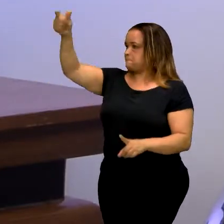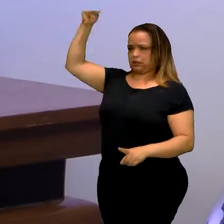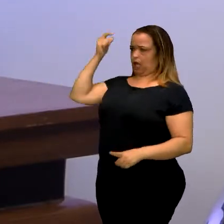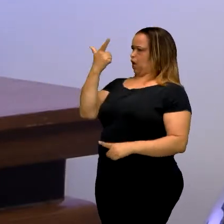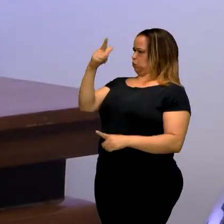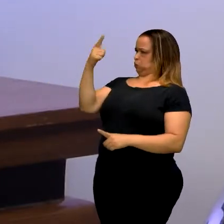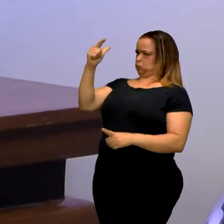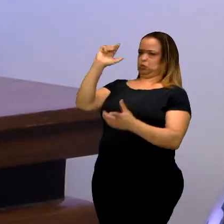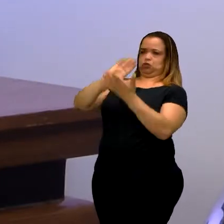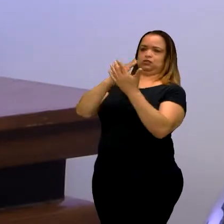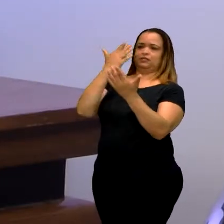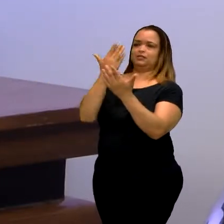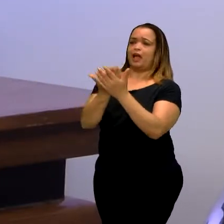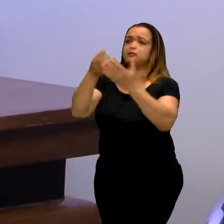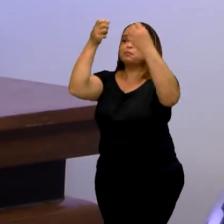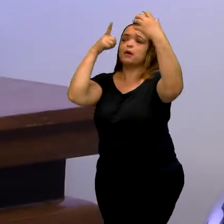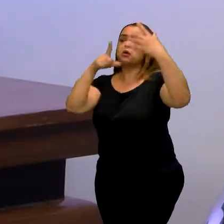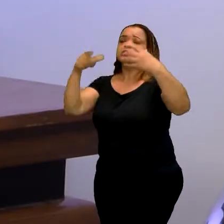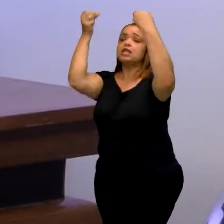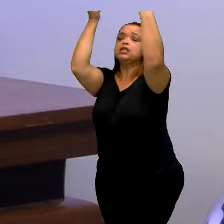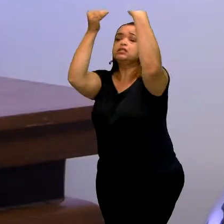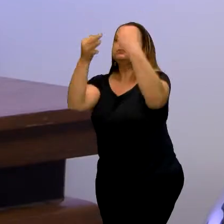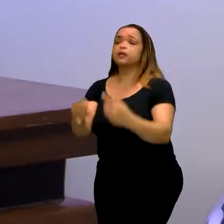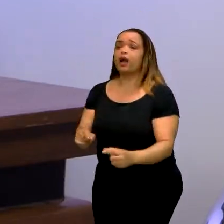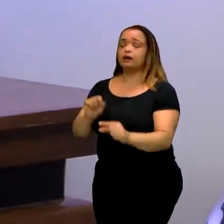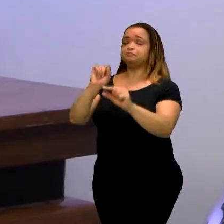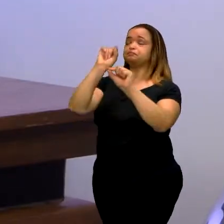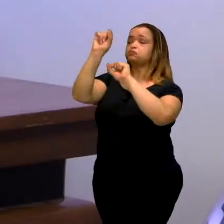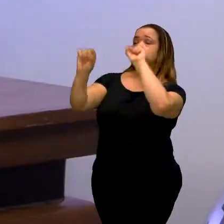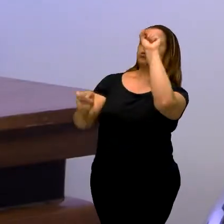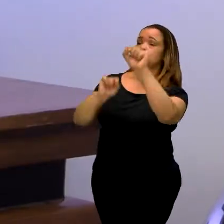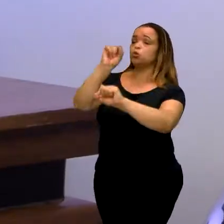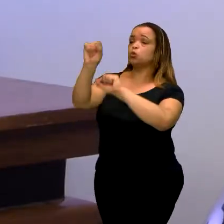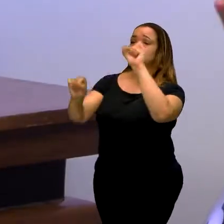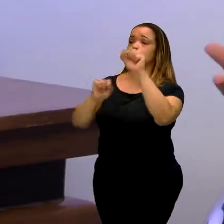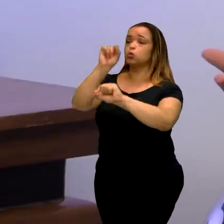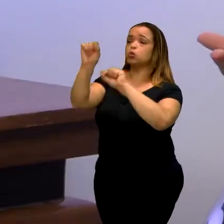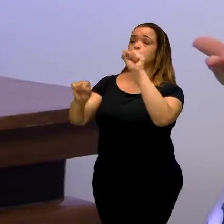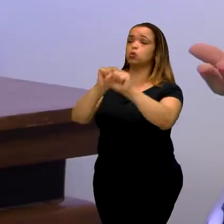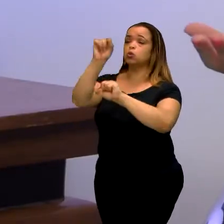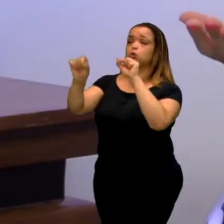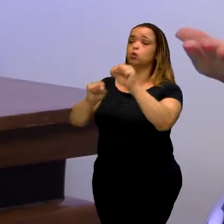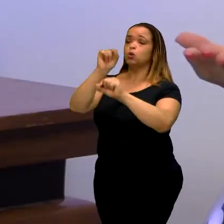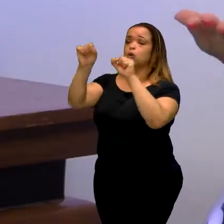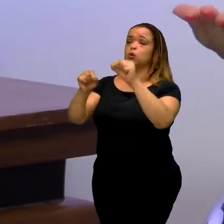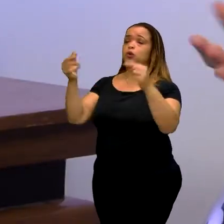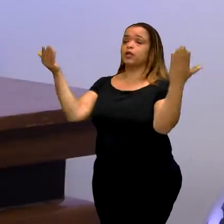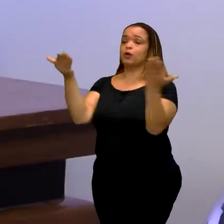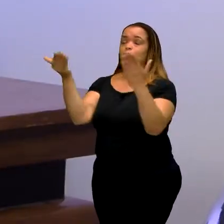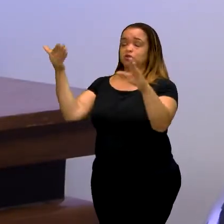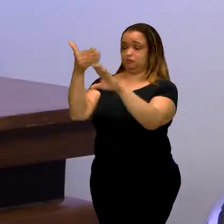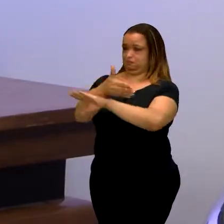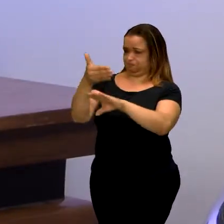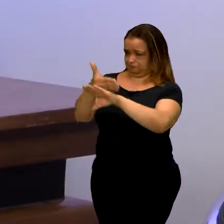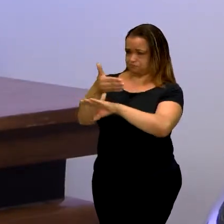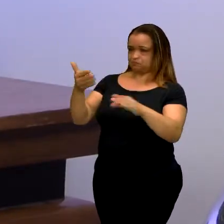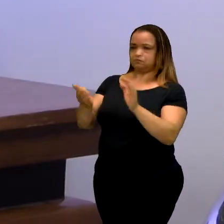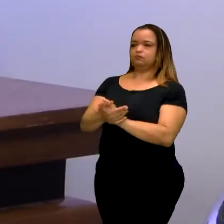ensinar naquela época que pudesse me falar ou me traduzir a essa acessibilidade que hoje estamos vendo, Ana Paula.